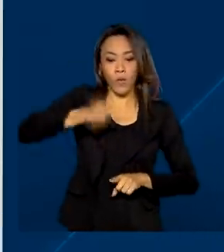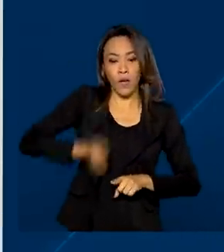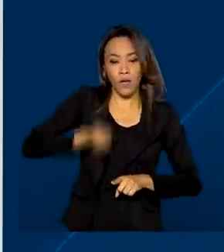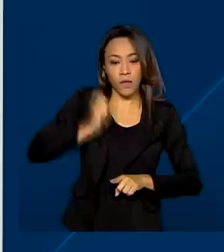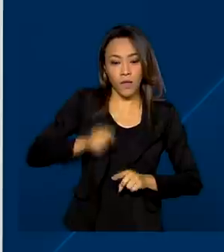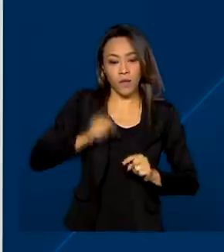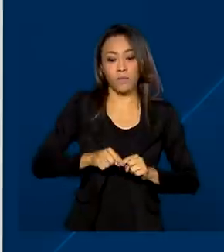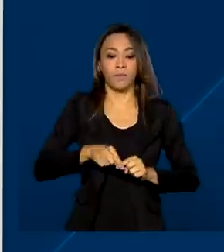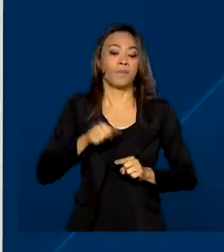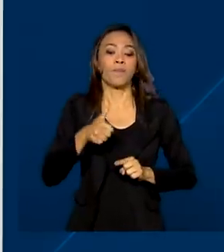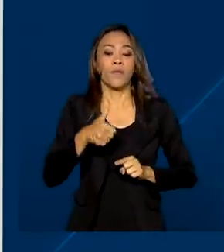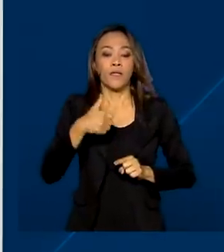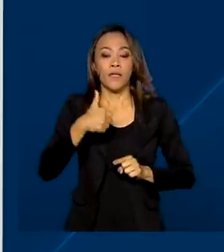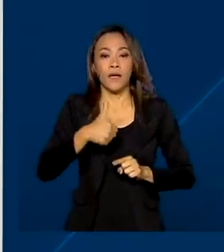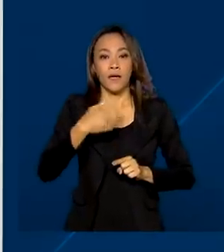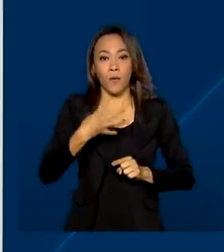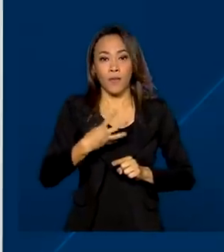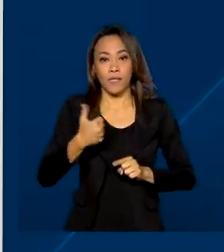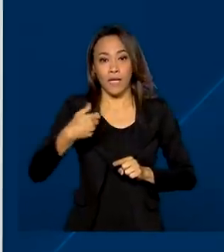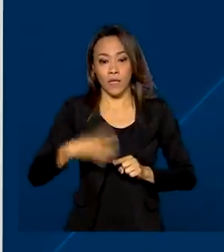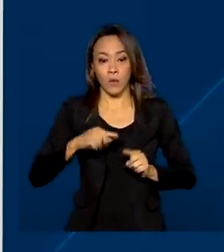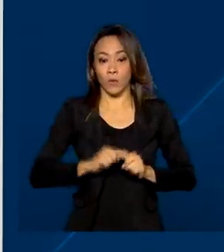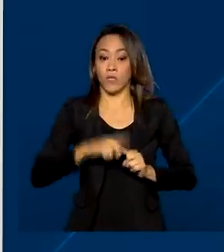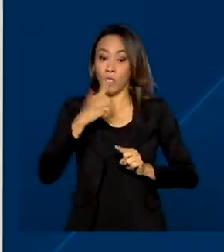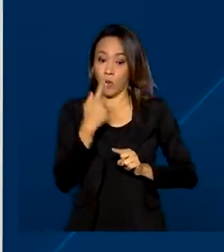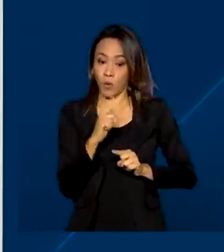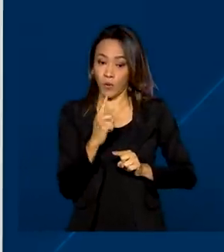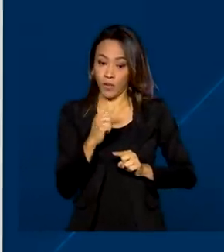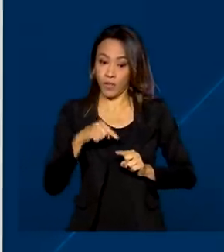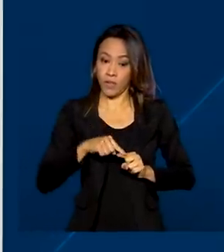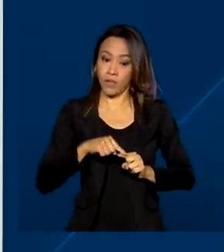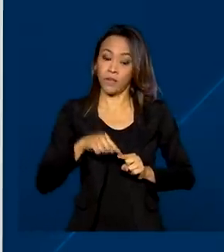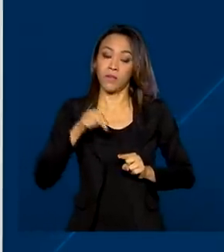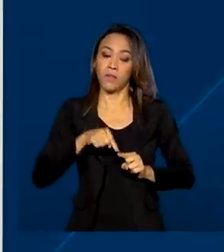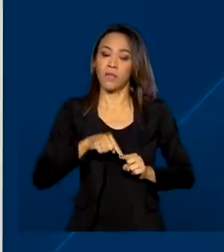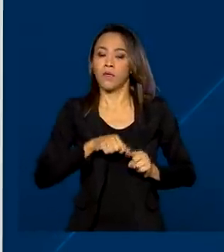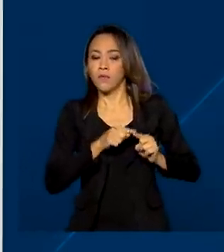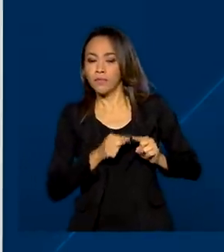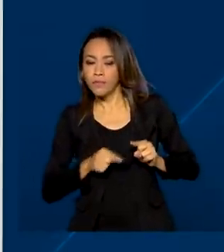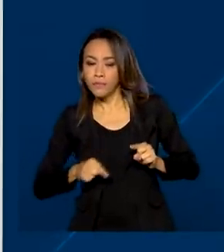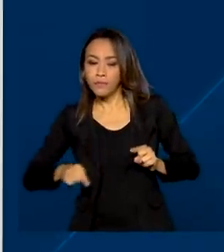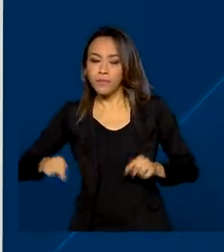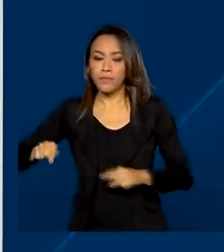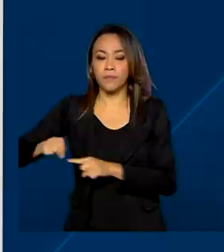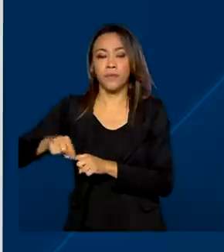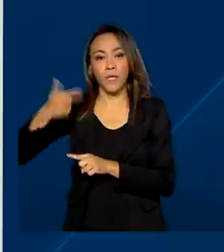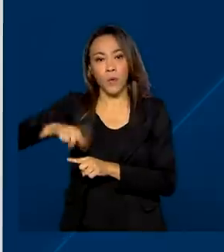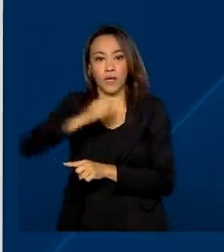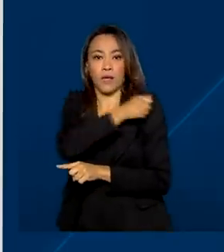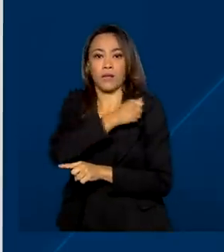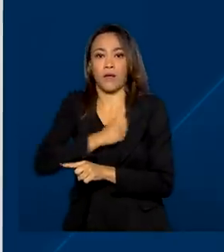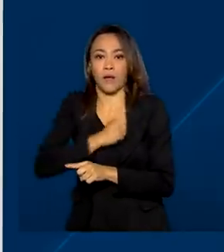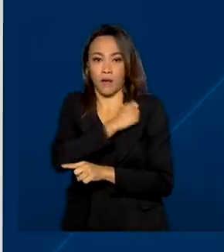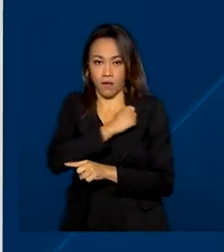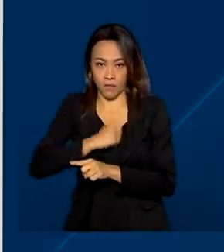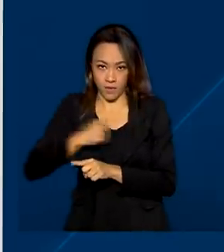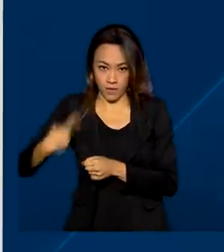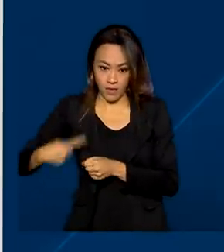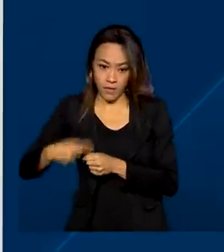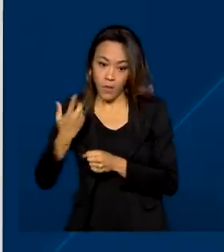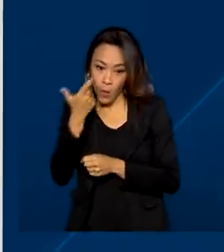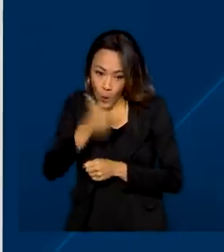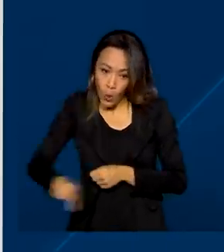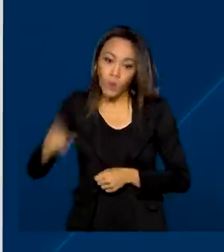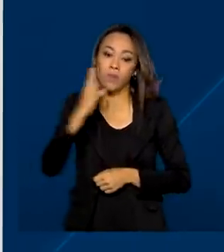-414 liga as cidades goianas de Assunção de Goiás e Anápolis. Na BR-080,